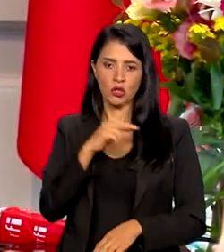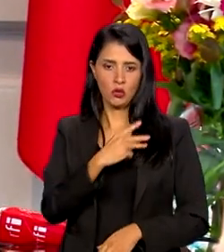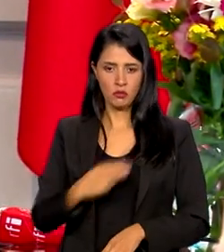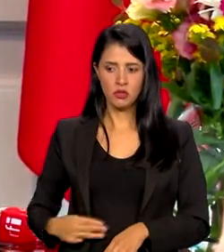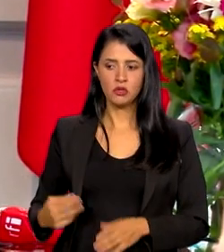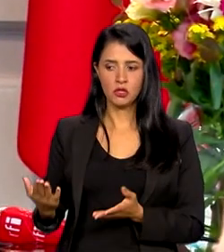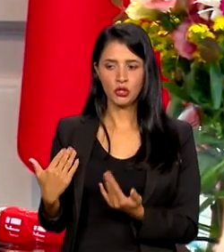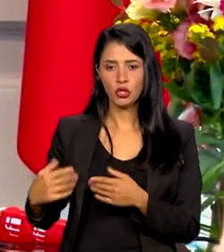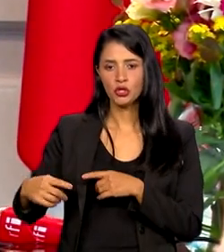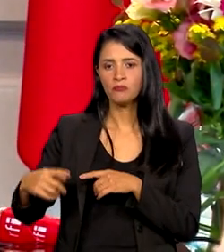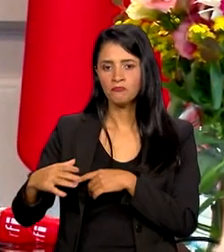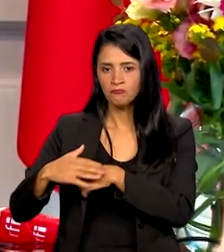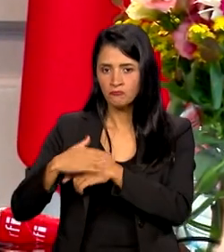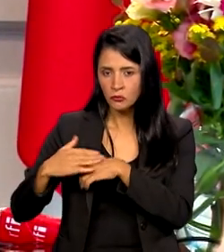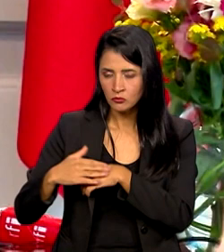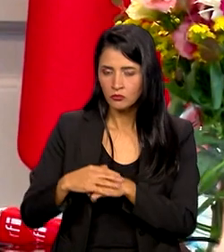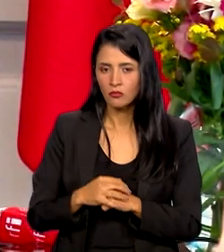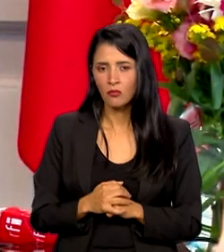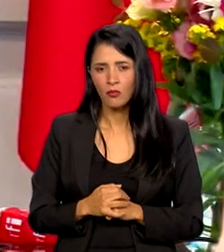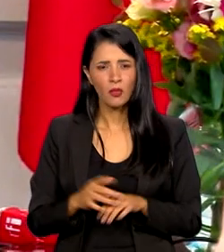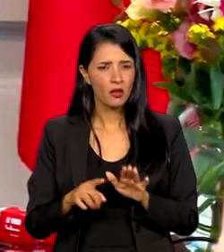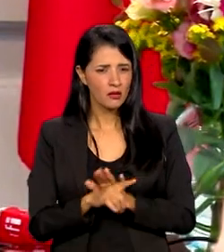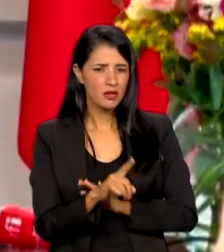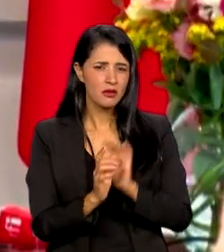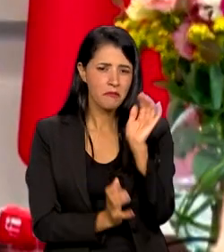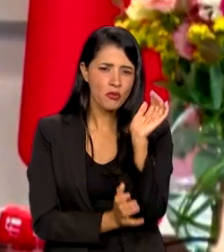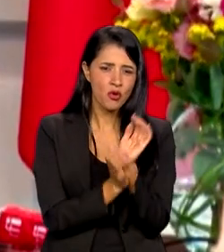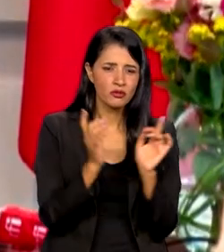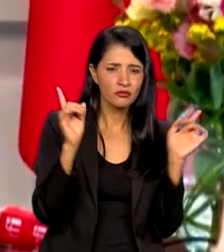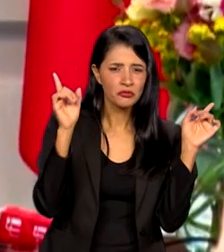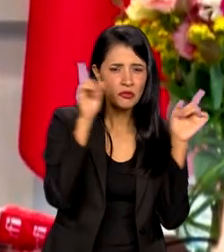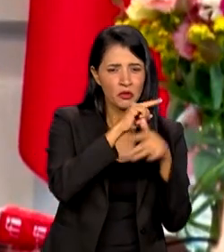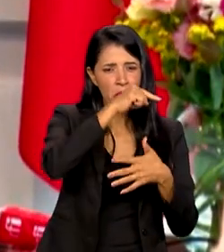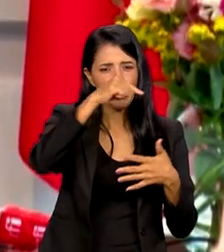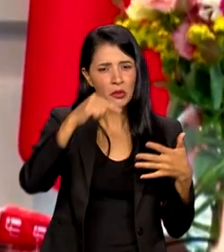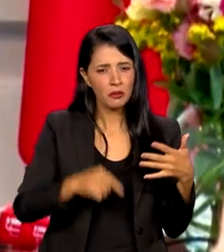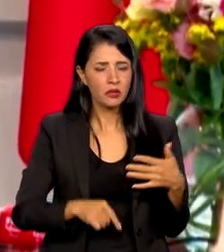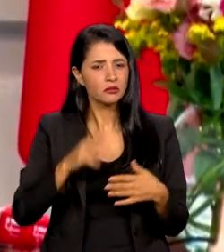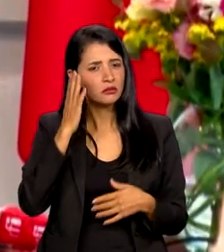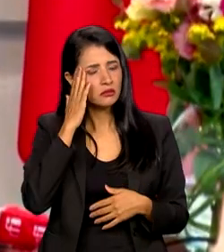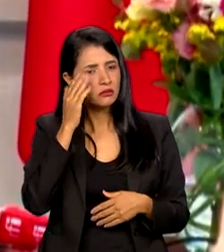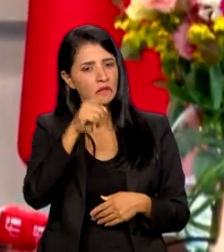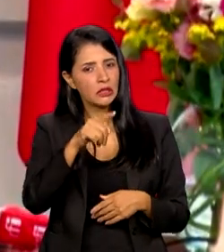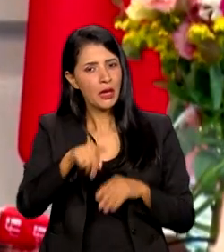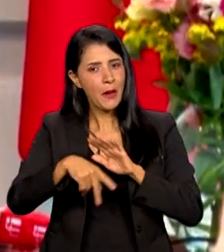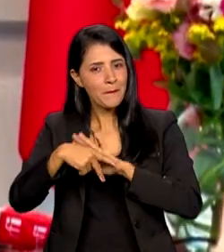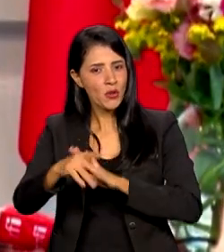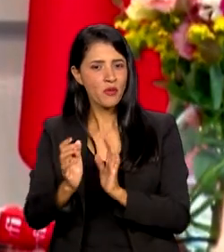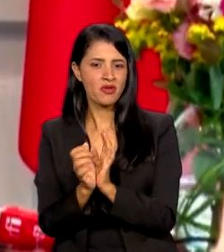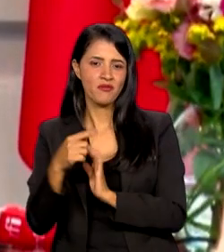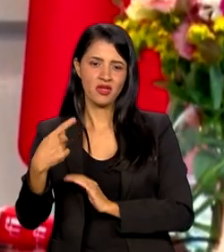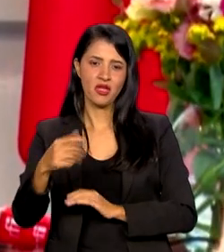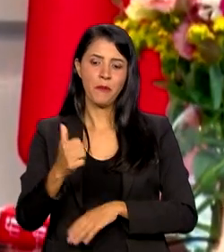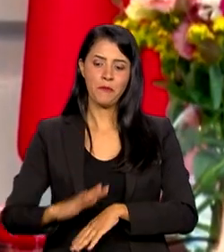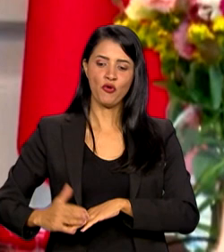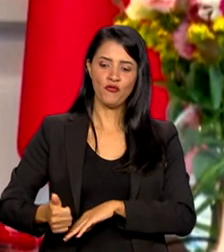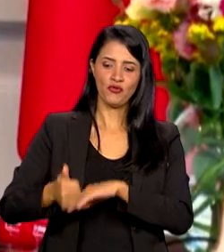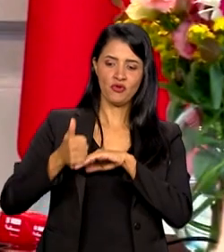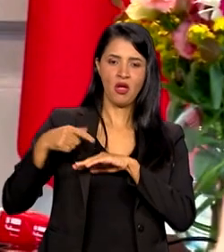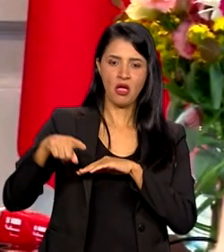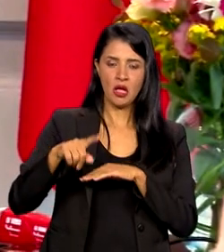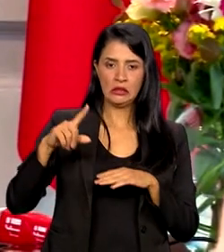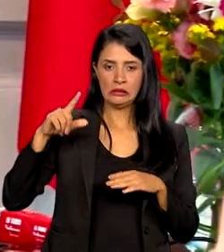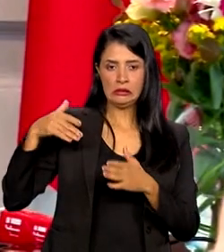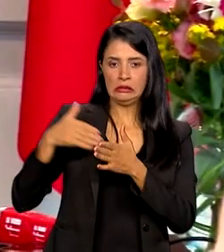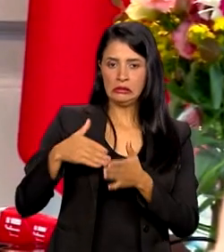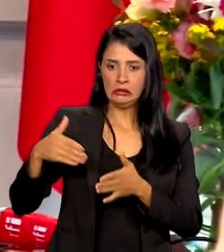mais que a burocracia, o presidente Lula tem conhecimento que as próprias ordens profissionais daqui de Portugal dificultam e criam